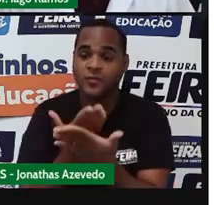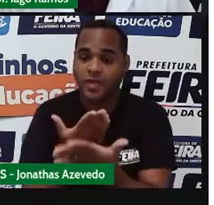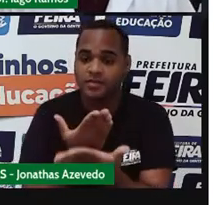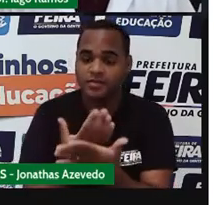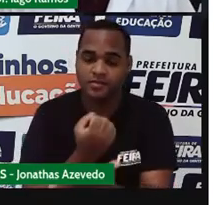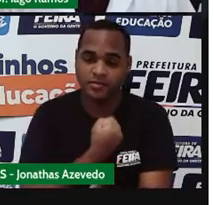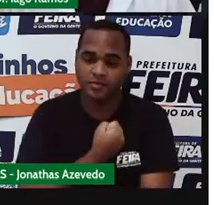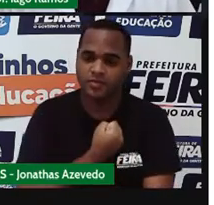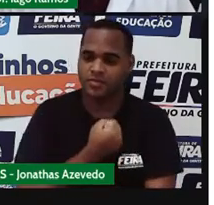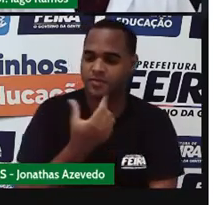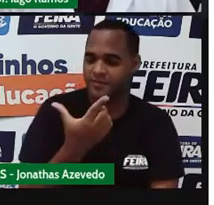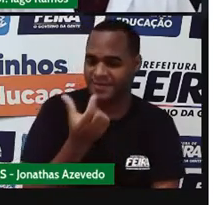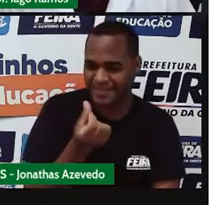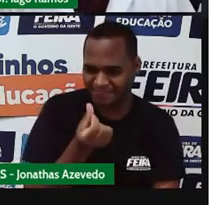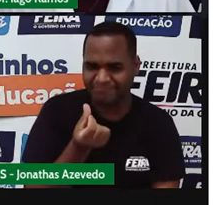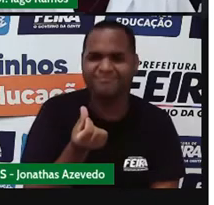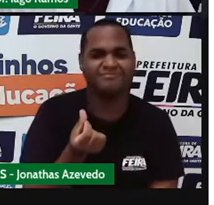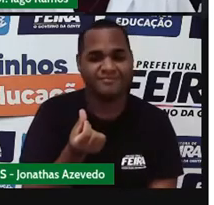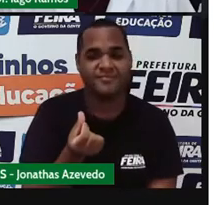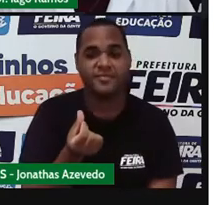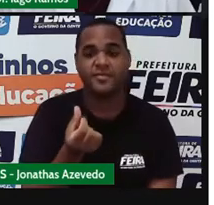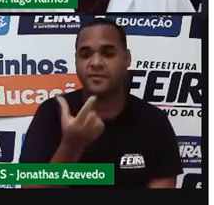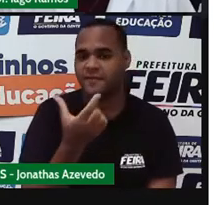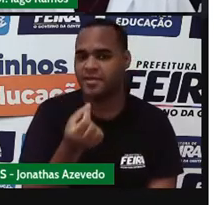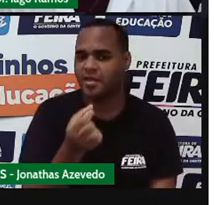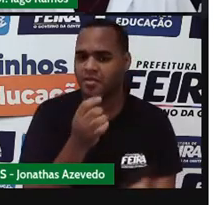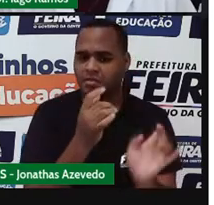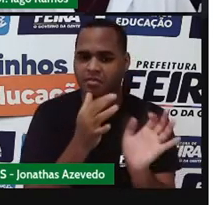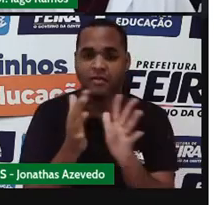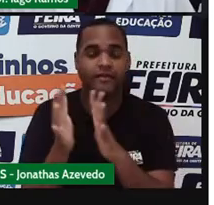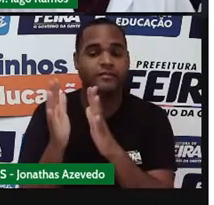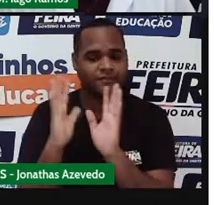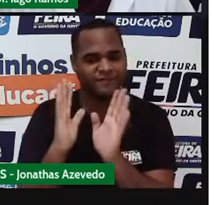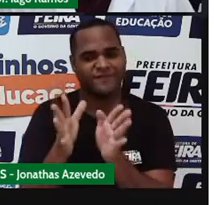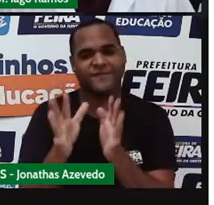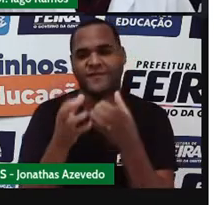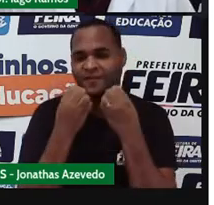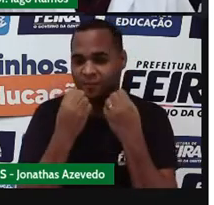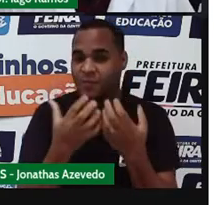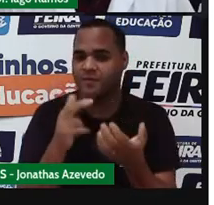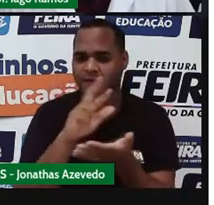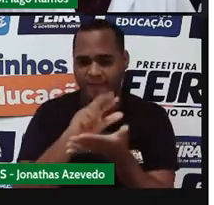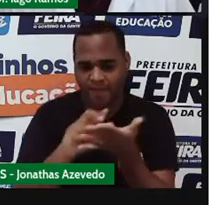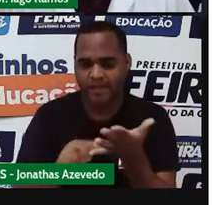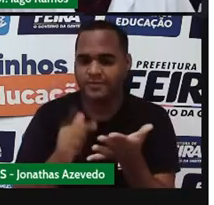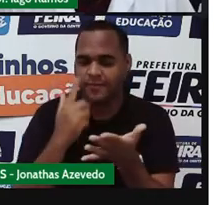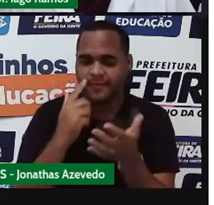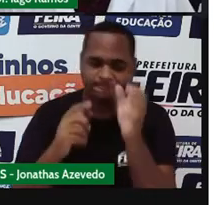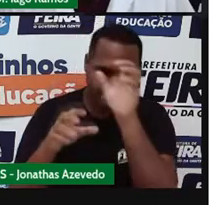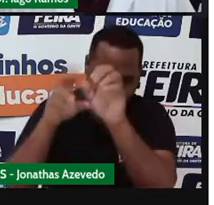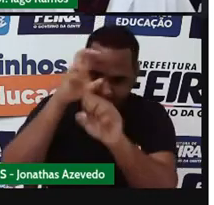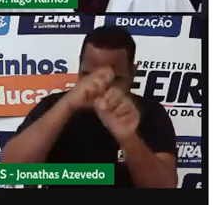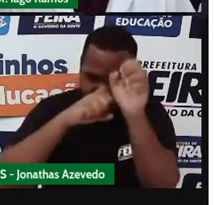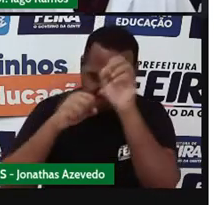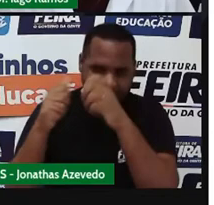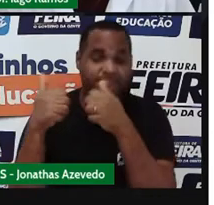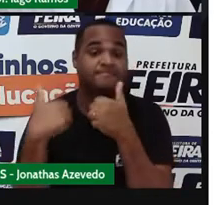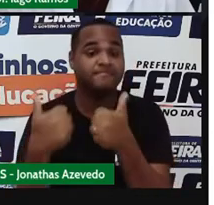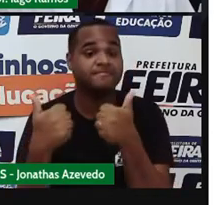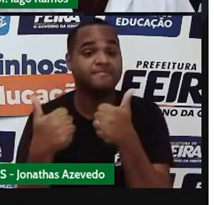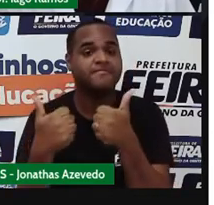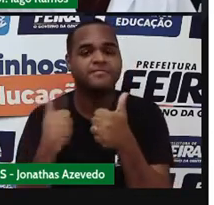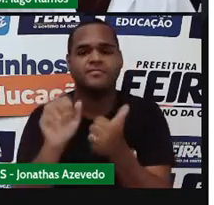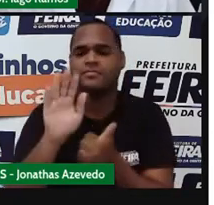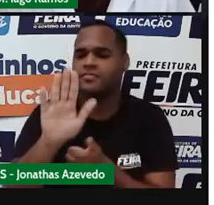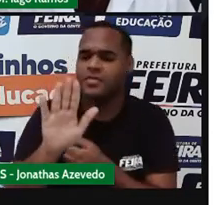26, né? 26 aulas se passaram. Que bacana! Muita coisa a gente pôde construir até aqui, né? Mas,